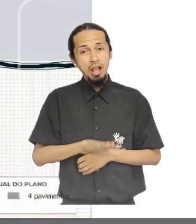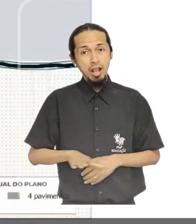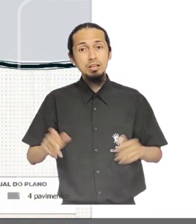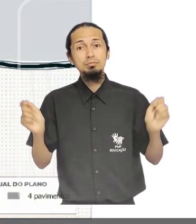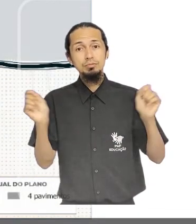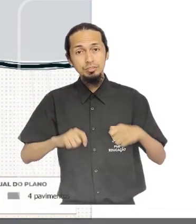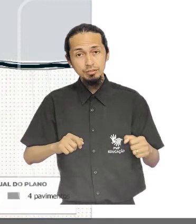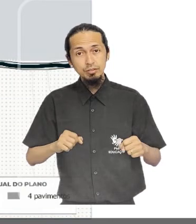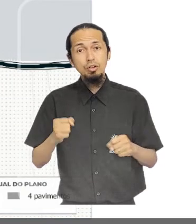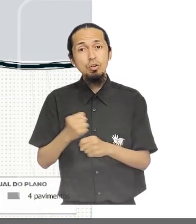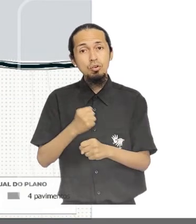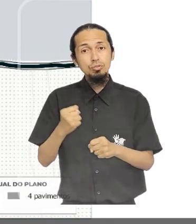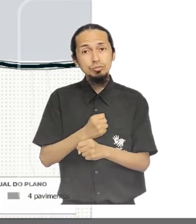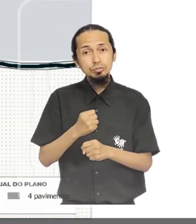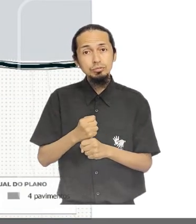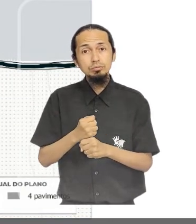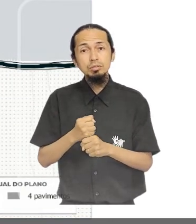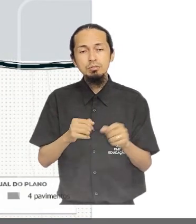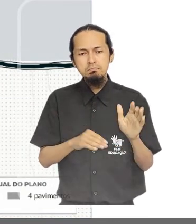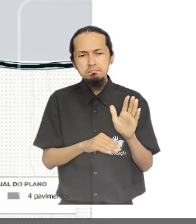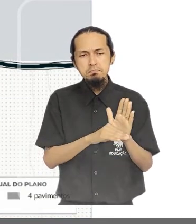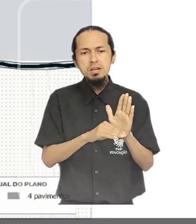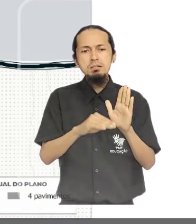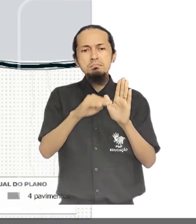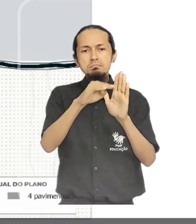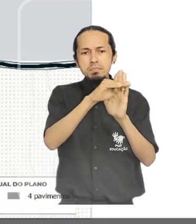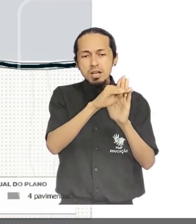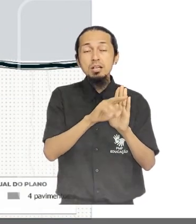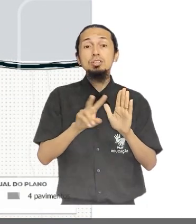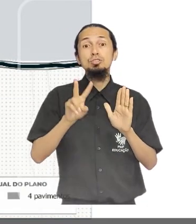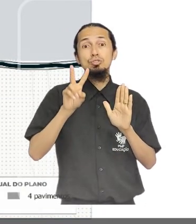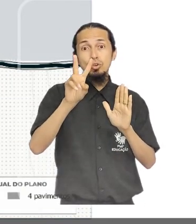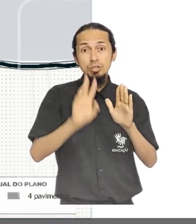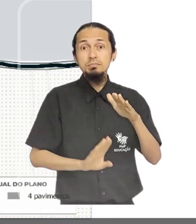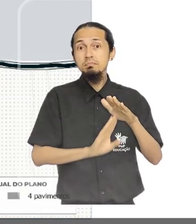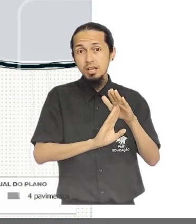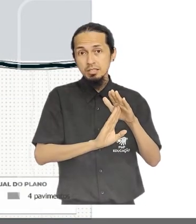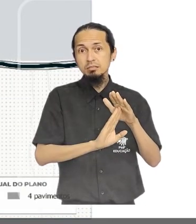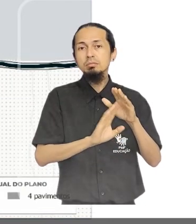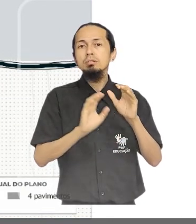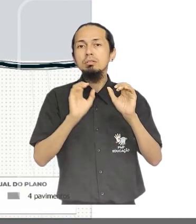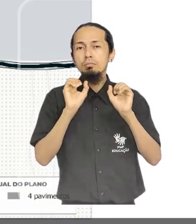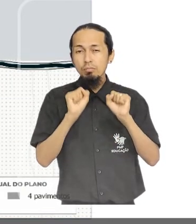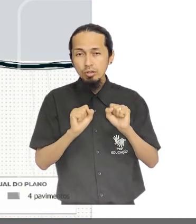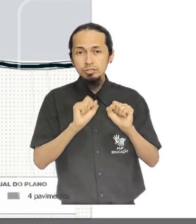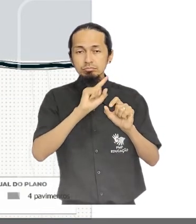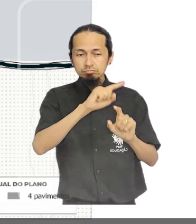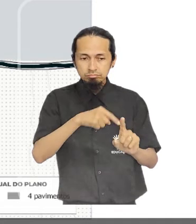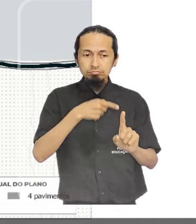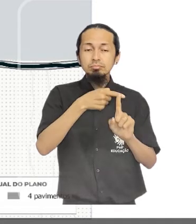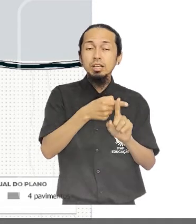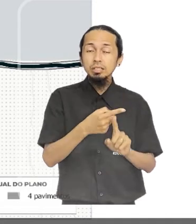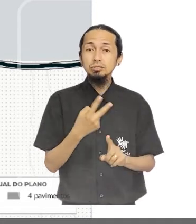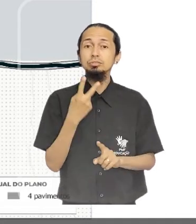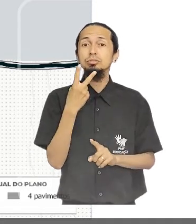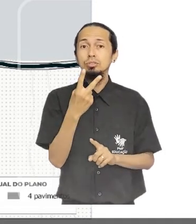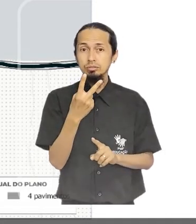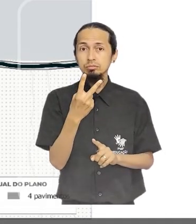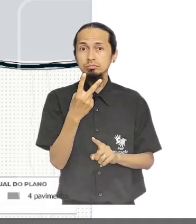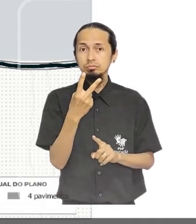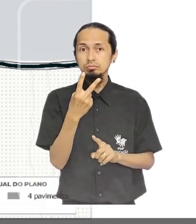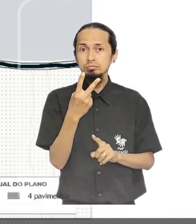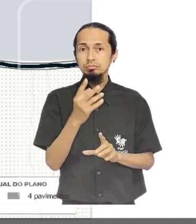As áreas onde já é permitida a construção de no máximo dois pavimentos poderão somar, mediante outorga onerosa, até dois